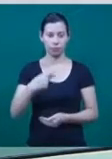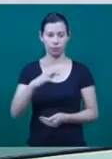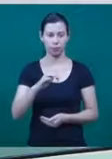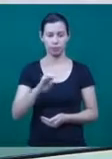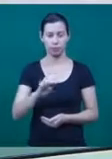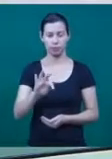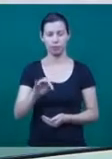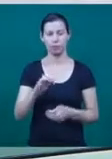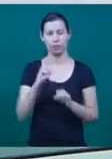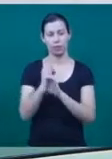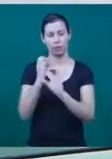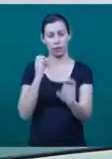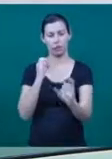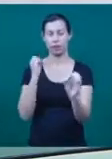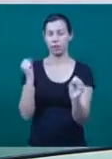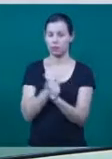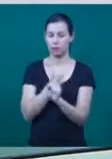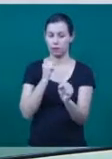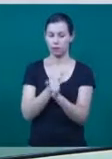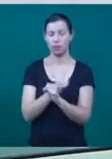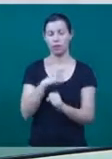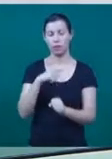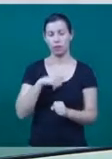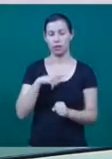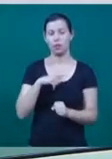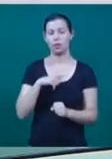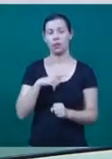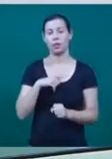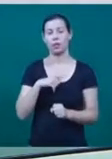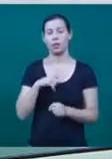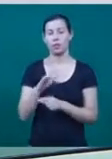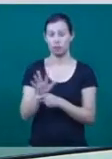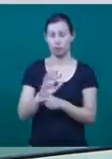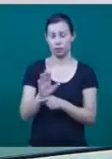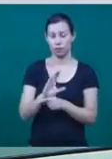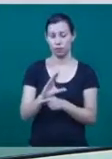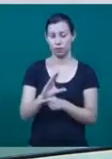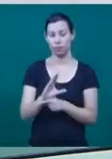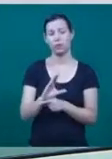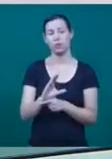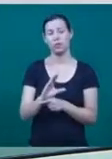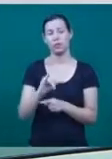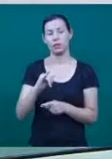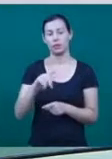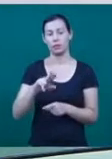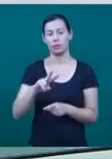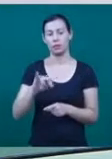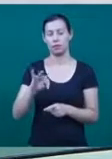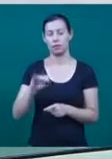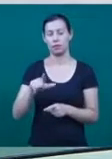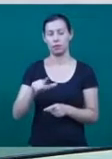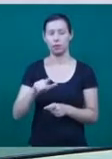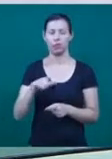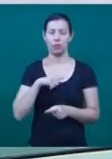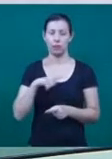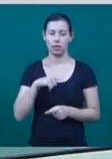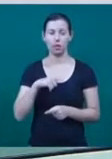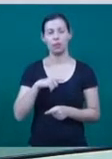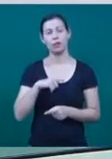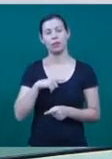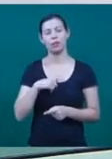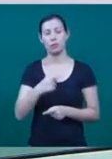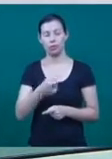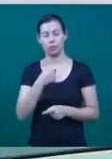da UFO promove o evento Cine Civil. Nessa edição, vai ser exibido o documentário O Aeroporto de Hong Kong. E depois tem